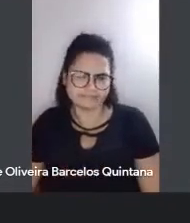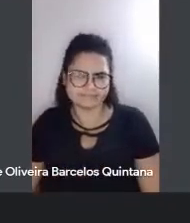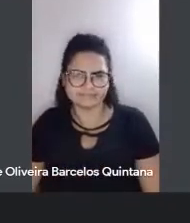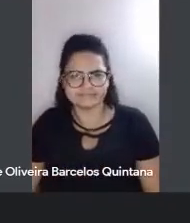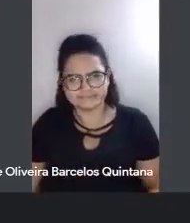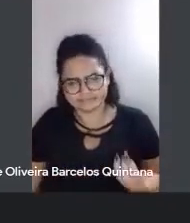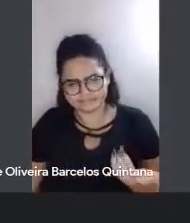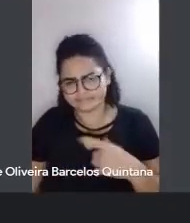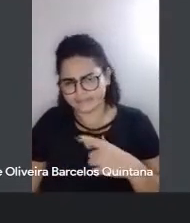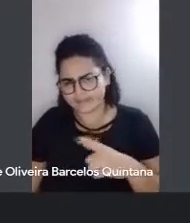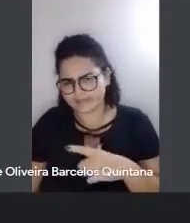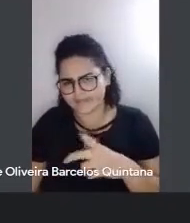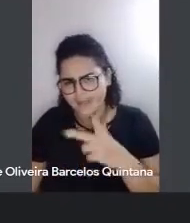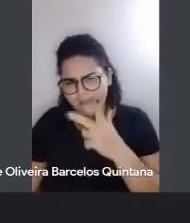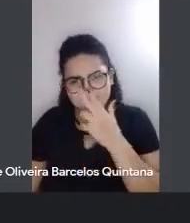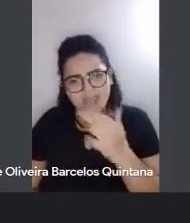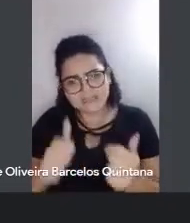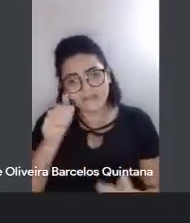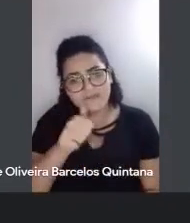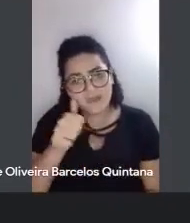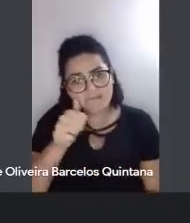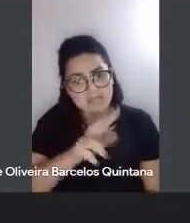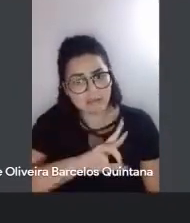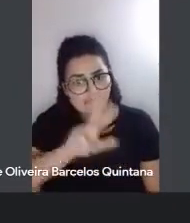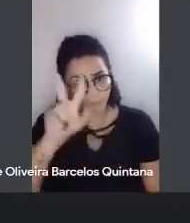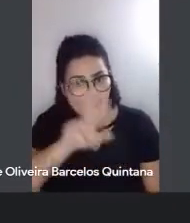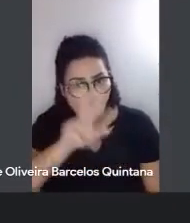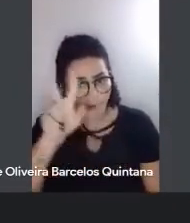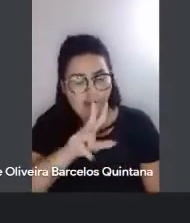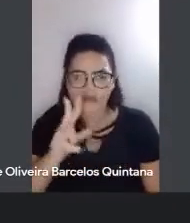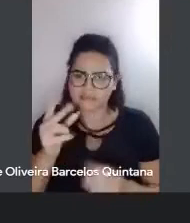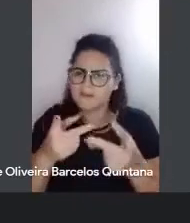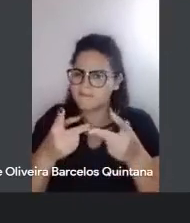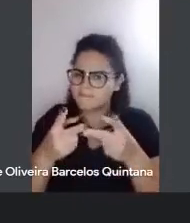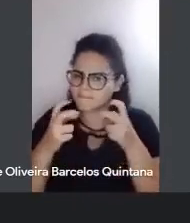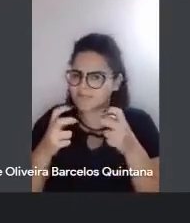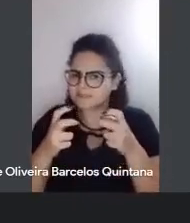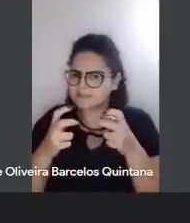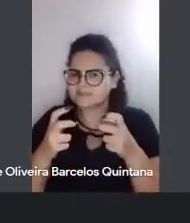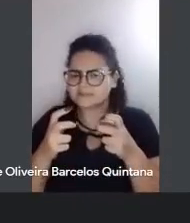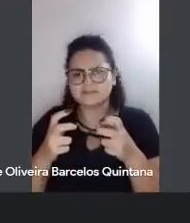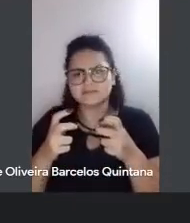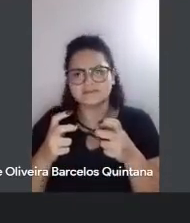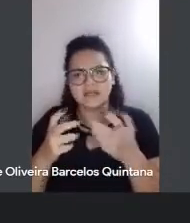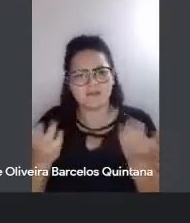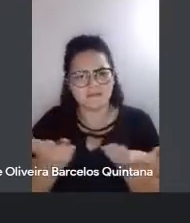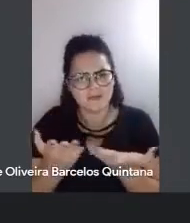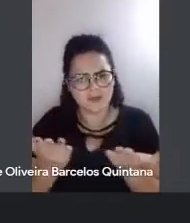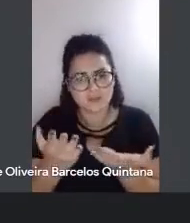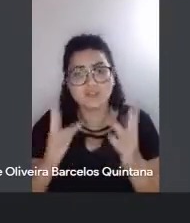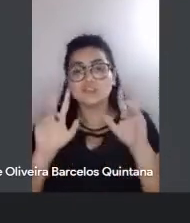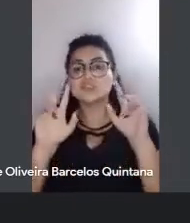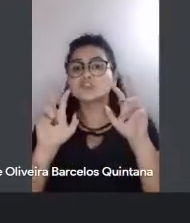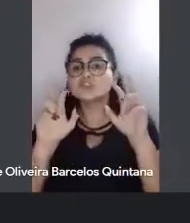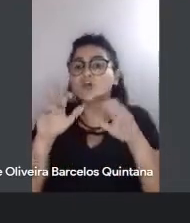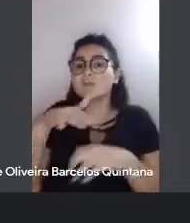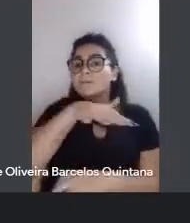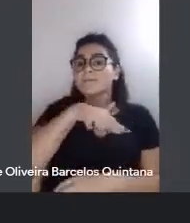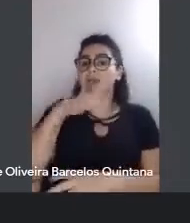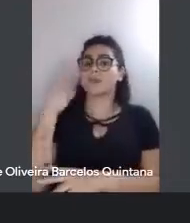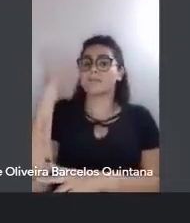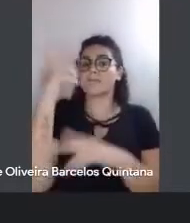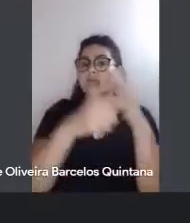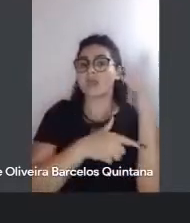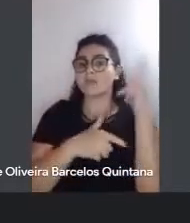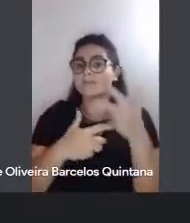coisa do feminino aí gritando, tem alguma coisa atualíssima de meio ambiente aí gritando, assim,